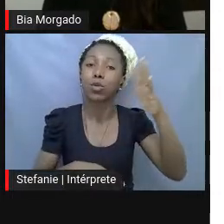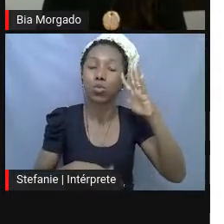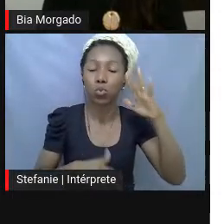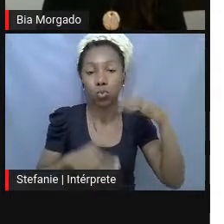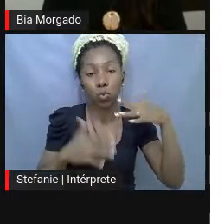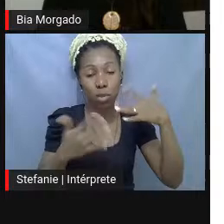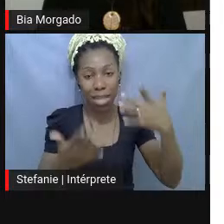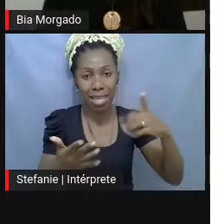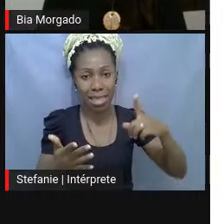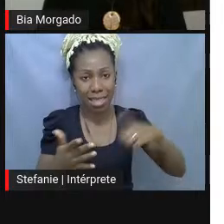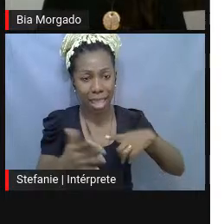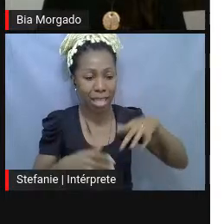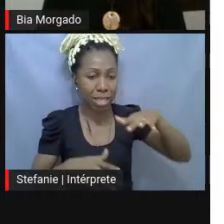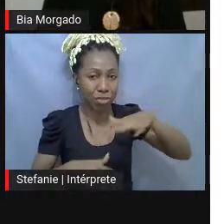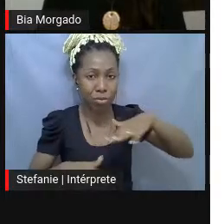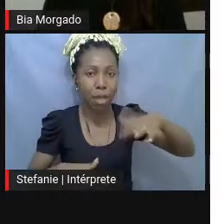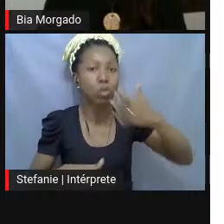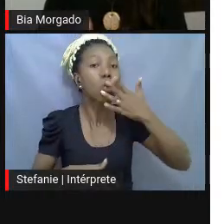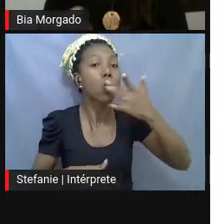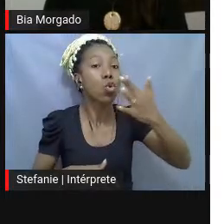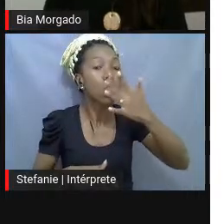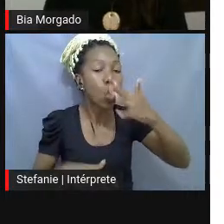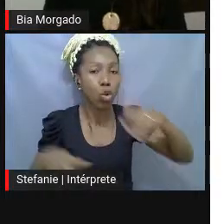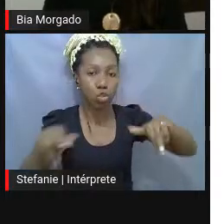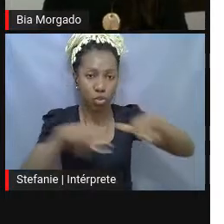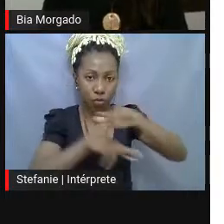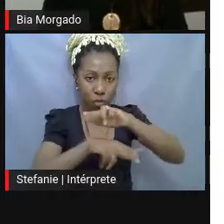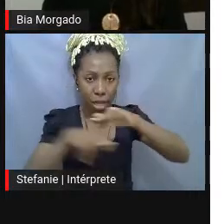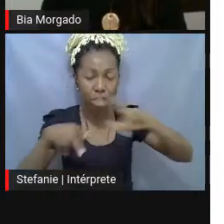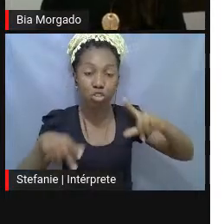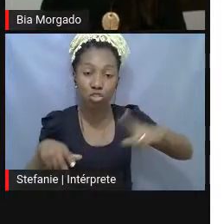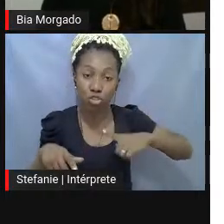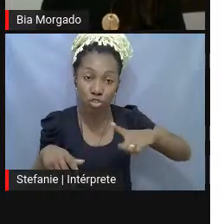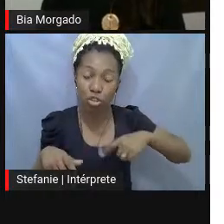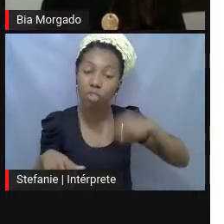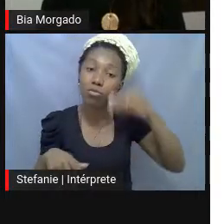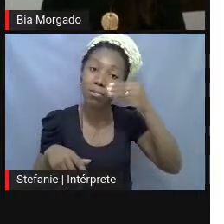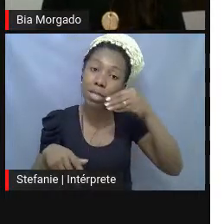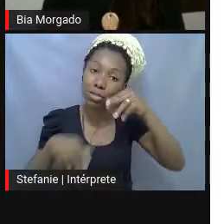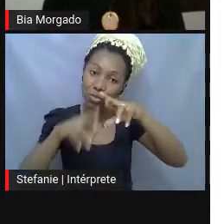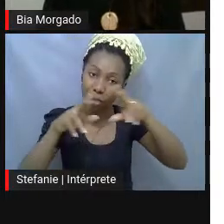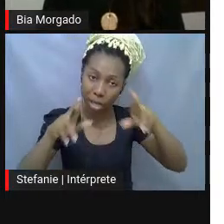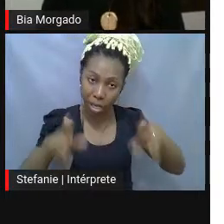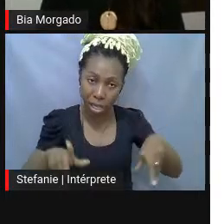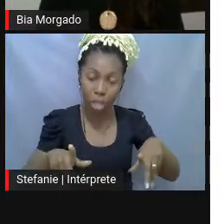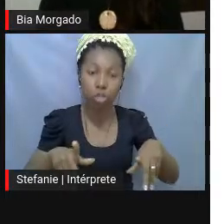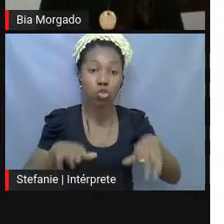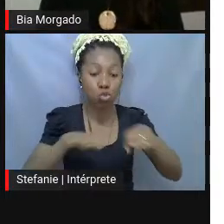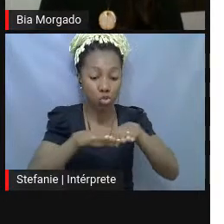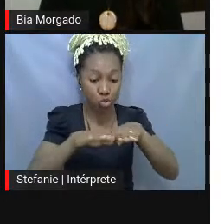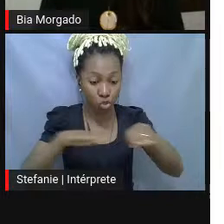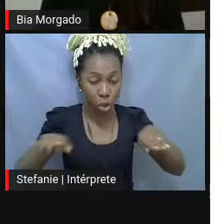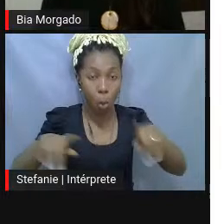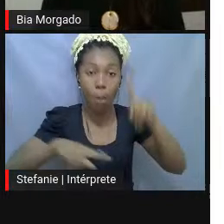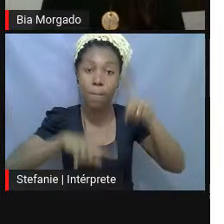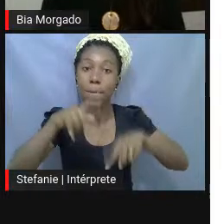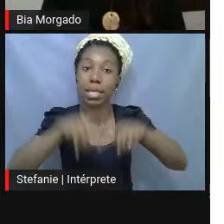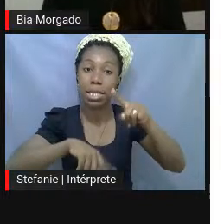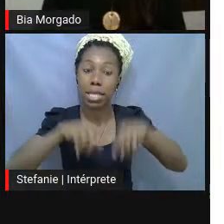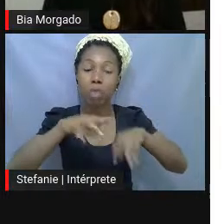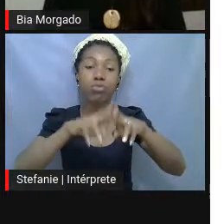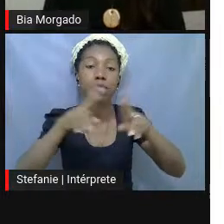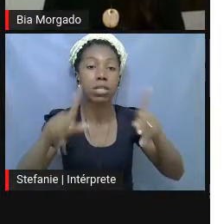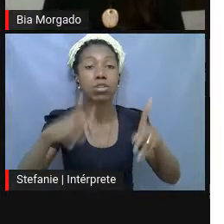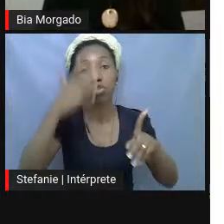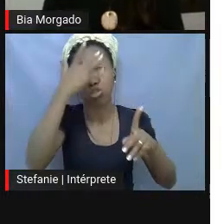desses territórios com cores diferentes tinham uma experiência diferente, o chão era com material diferente, as pessoas eram convidadas a